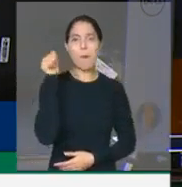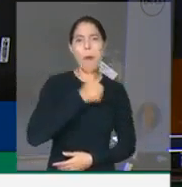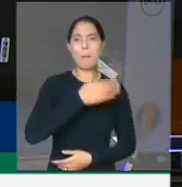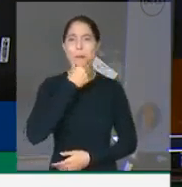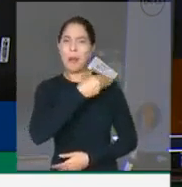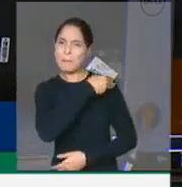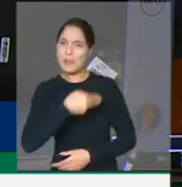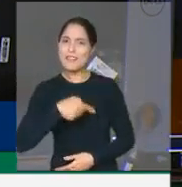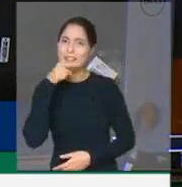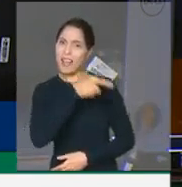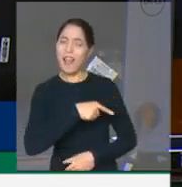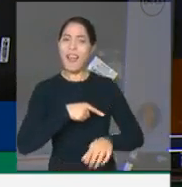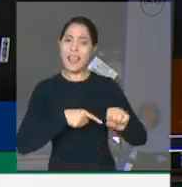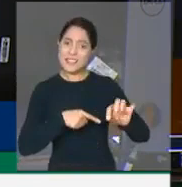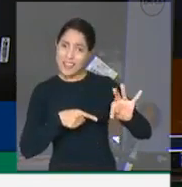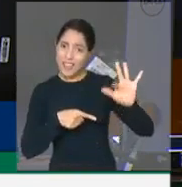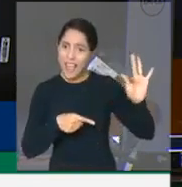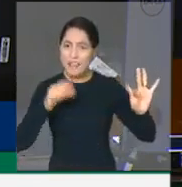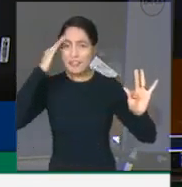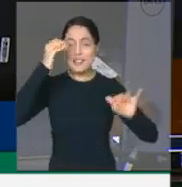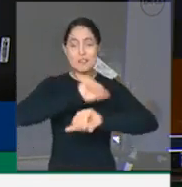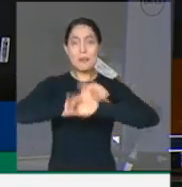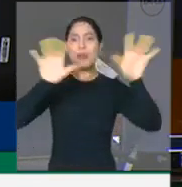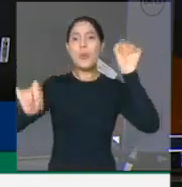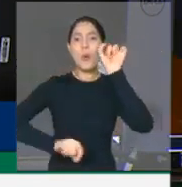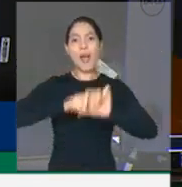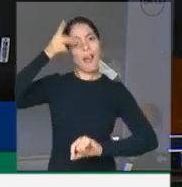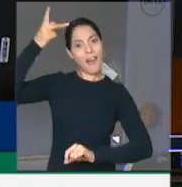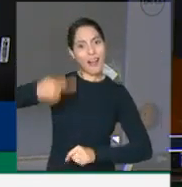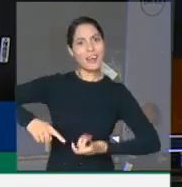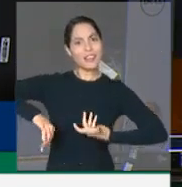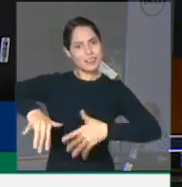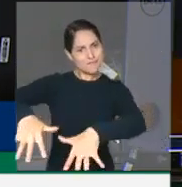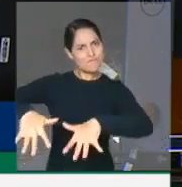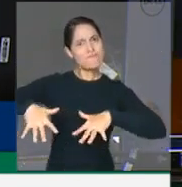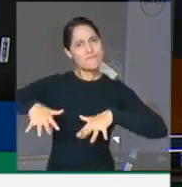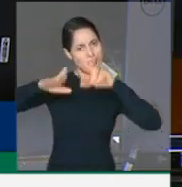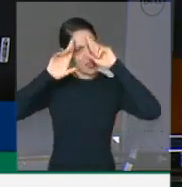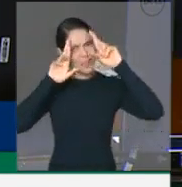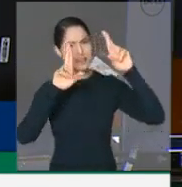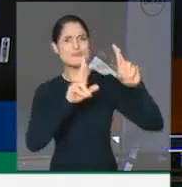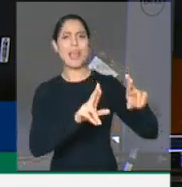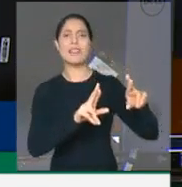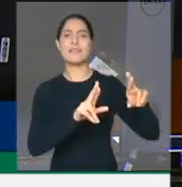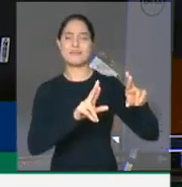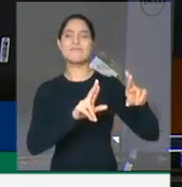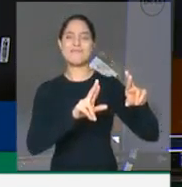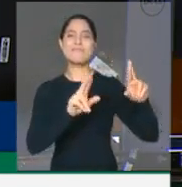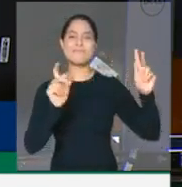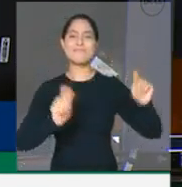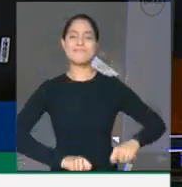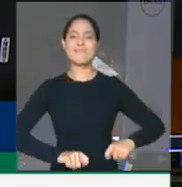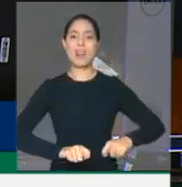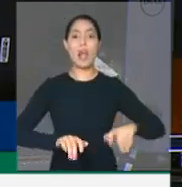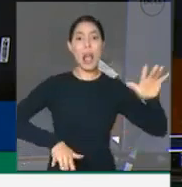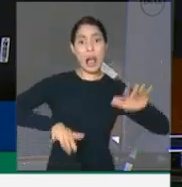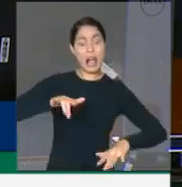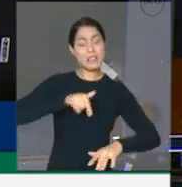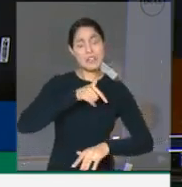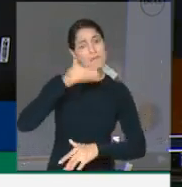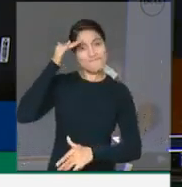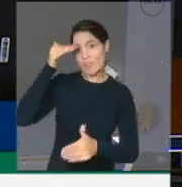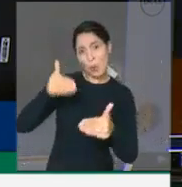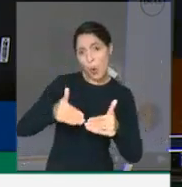Federal sabem que este Parlamento respeita e cumpre as decisões judiciais, mesmo quando delas